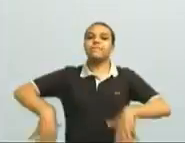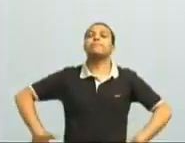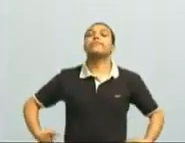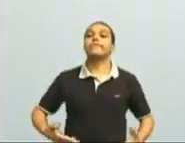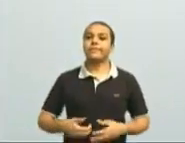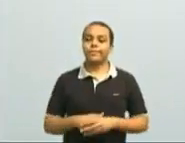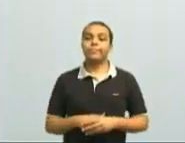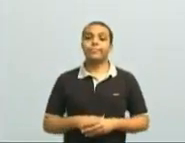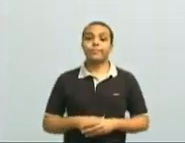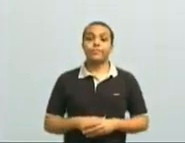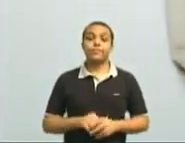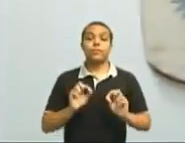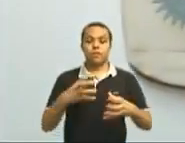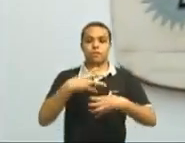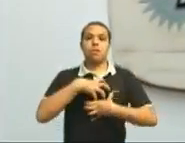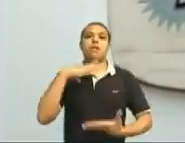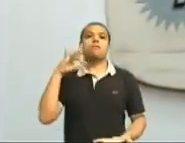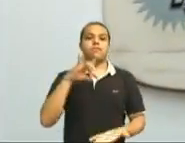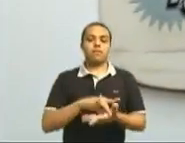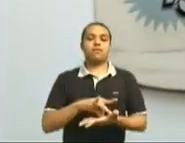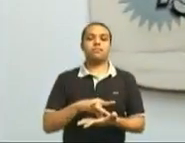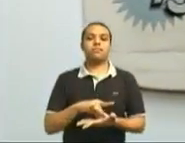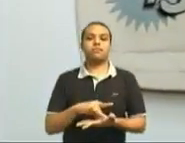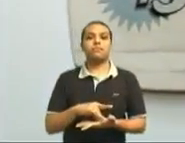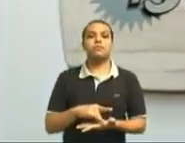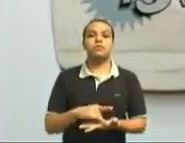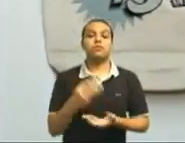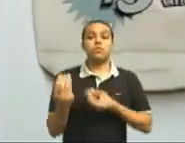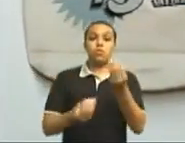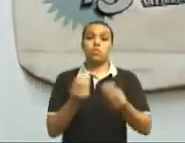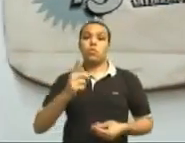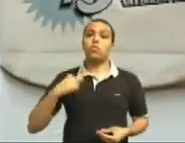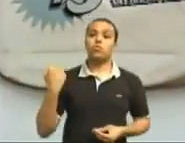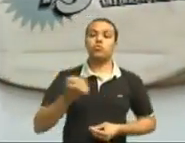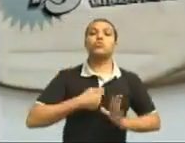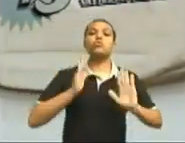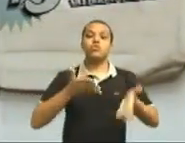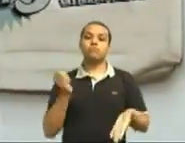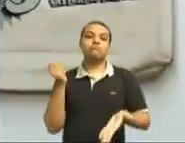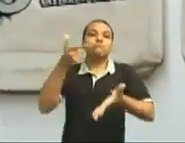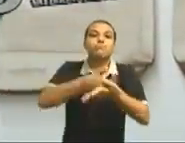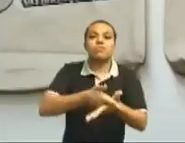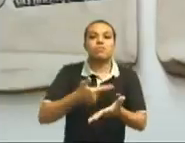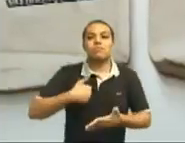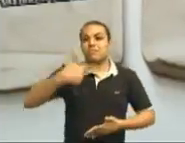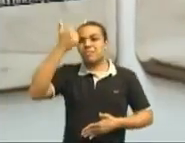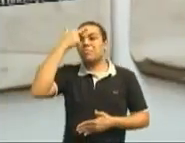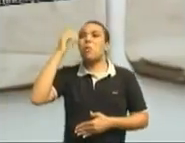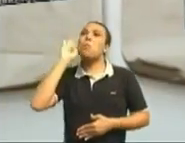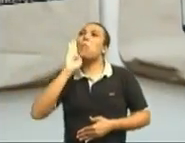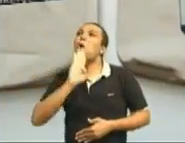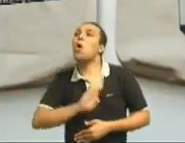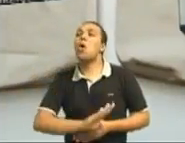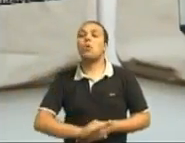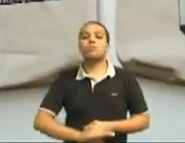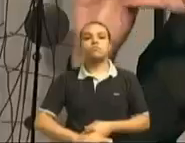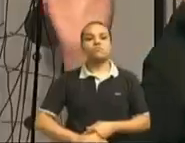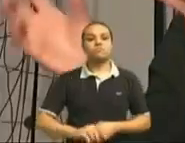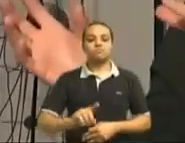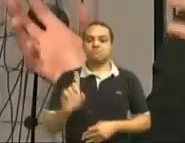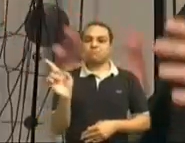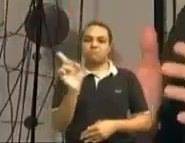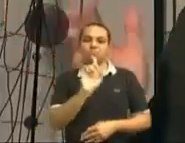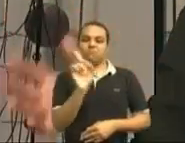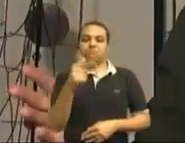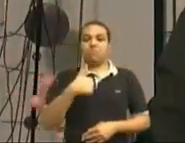e não tem sentido. O chocante é a realidade. É a realidade de como a gente tem consumido. Não é uma coisa de bonzinho, de ser bondoso,